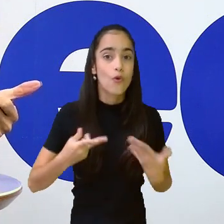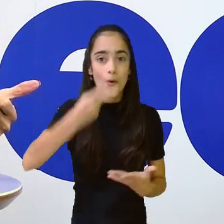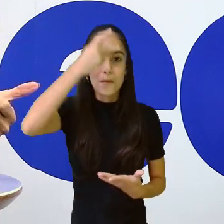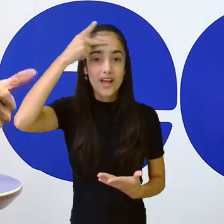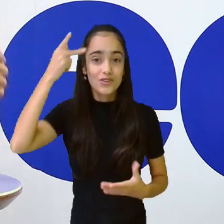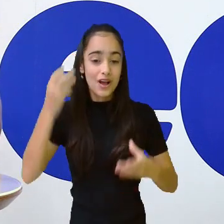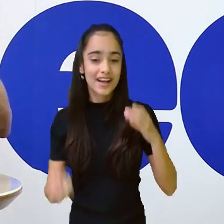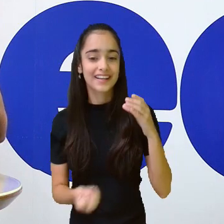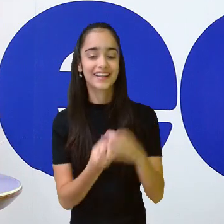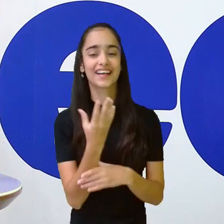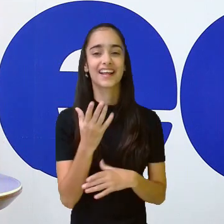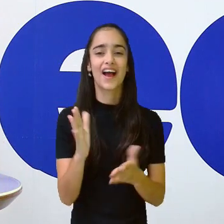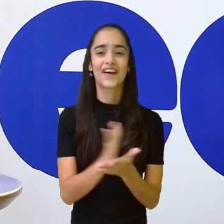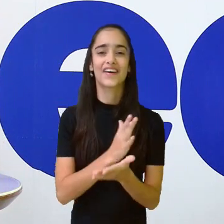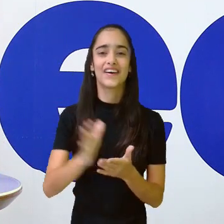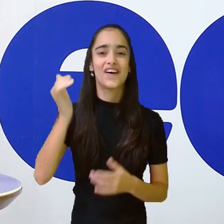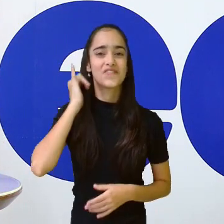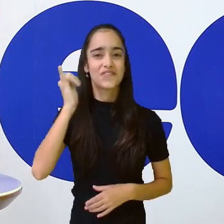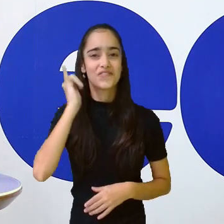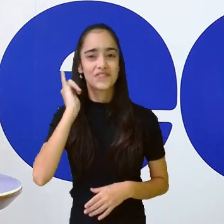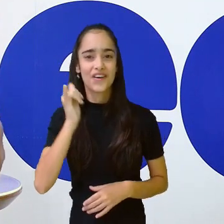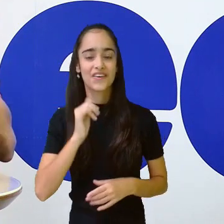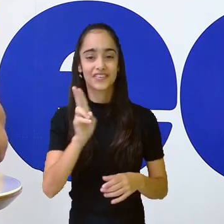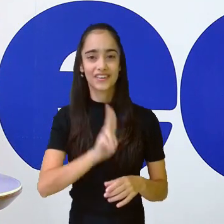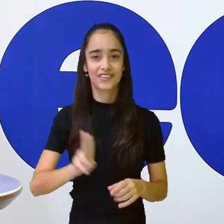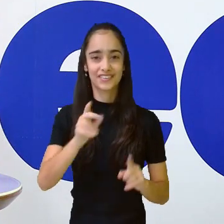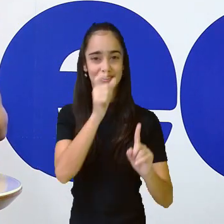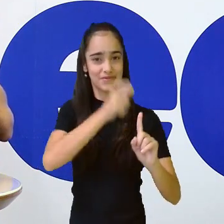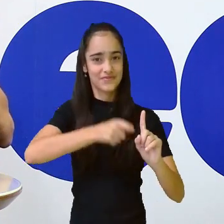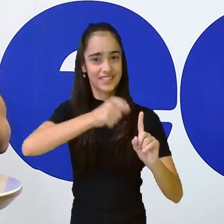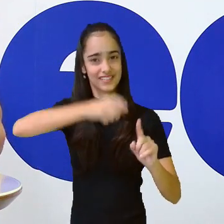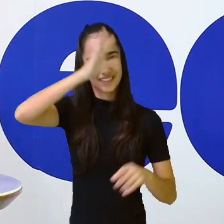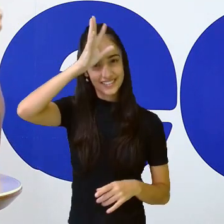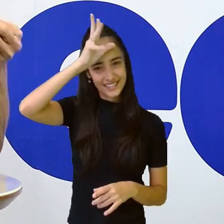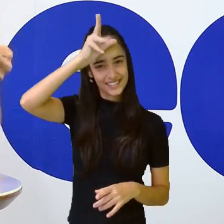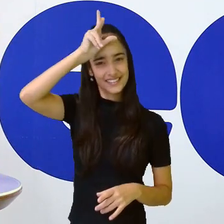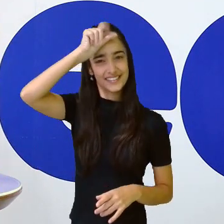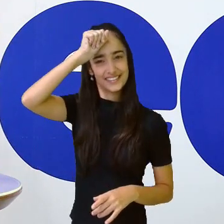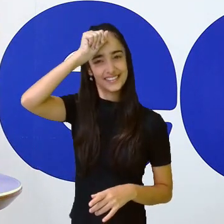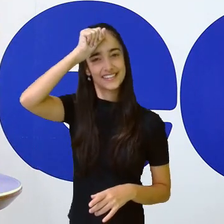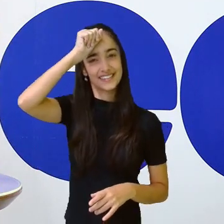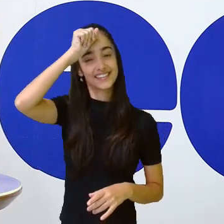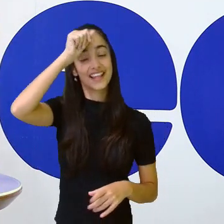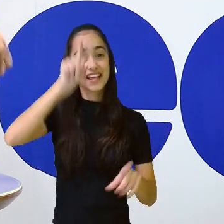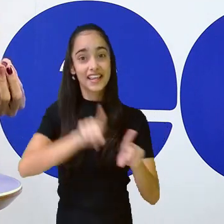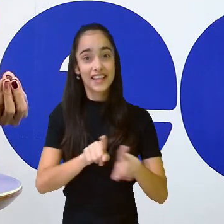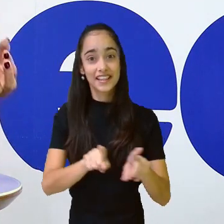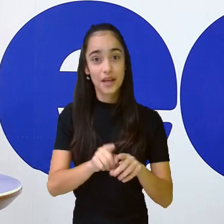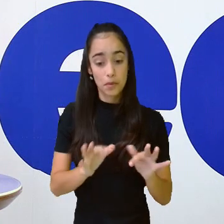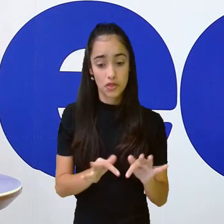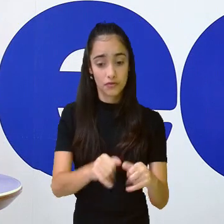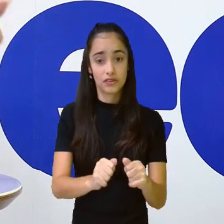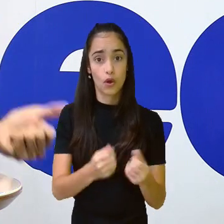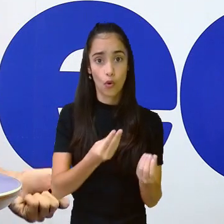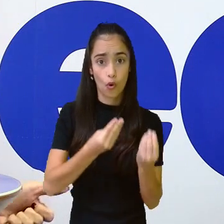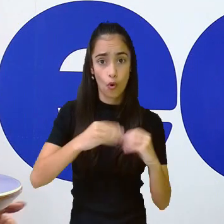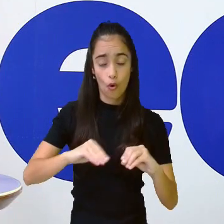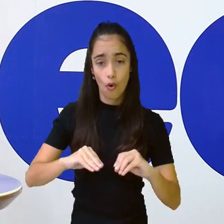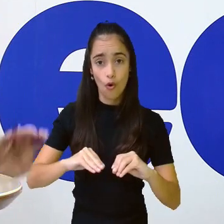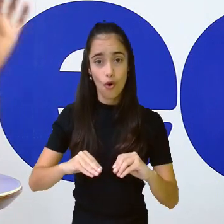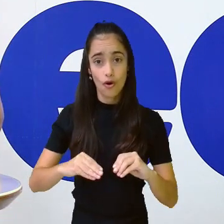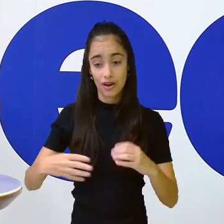carijó, o que é vai acontecer, qual é a moral da história. E fazer até um campeonato, escolher, e mandar,